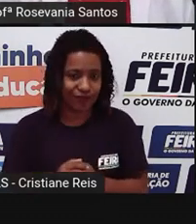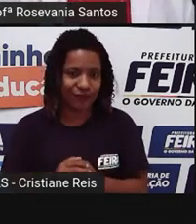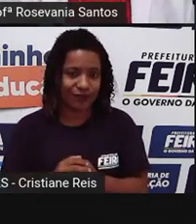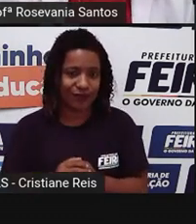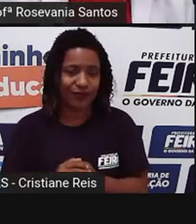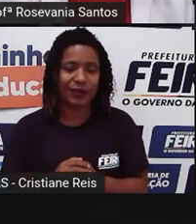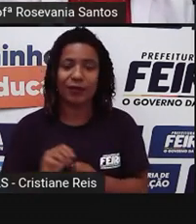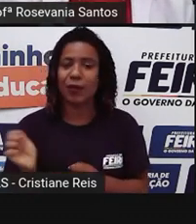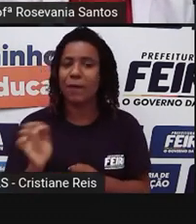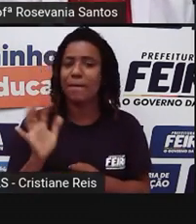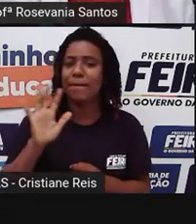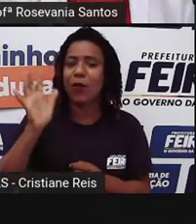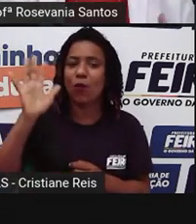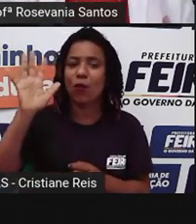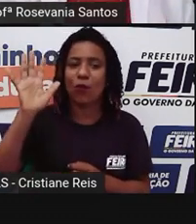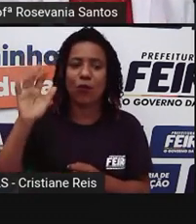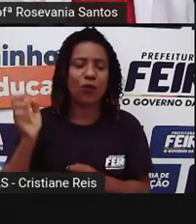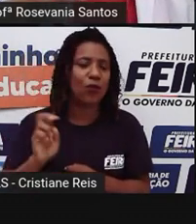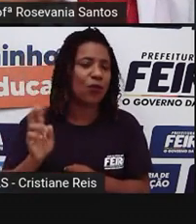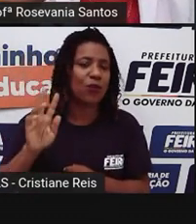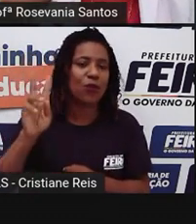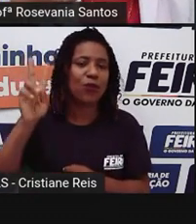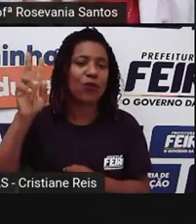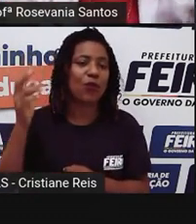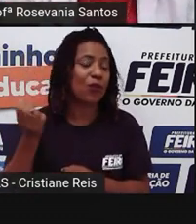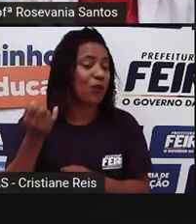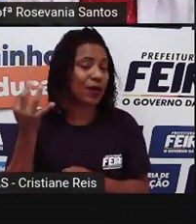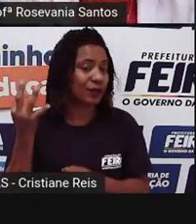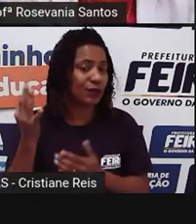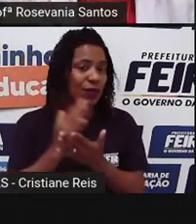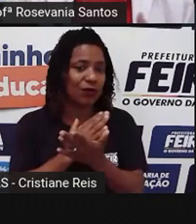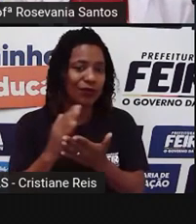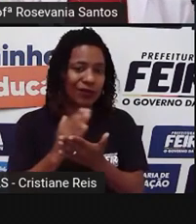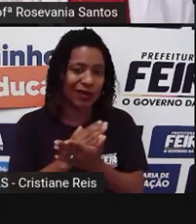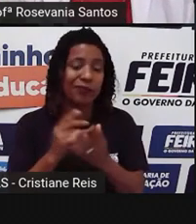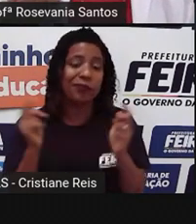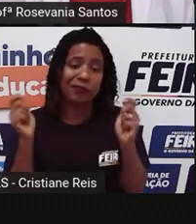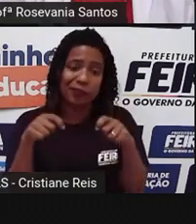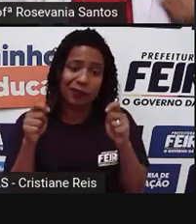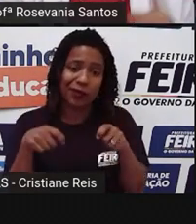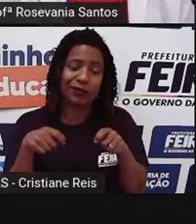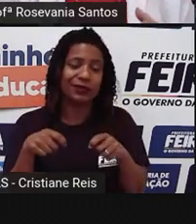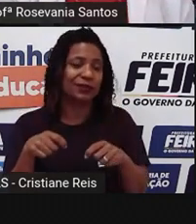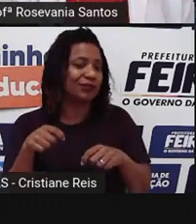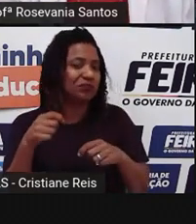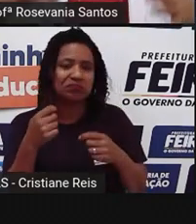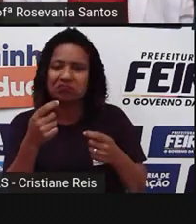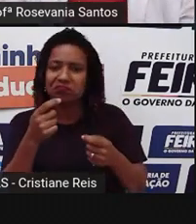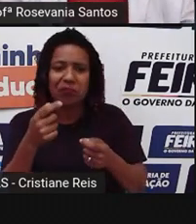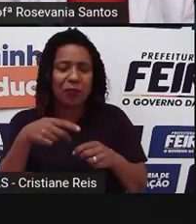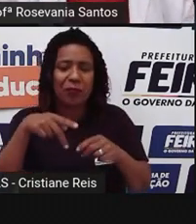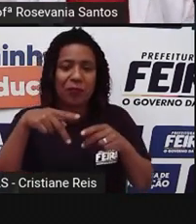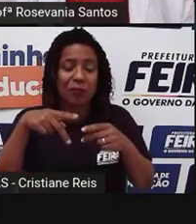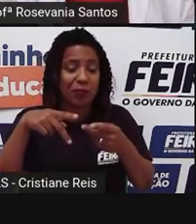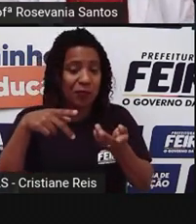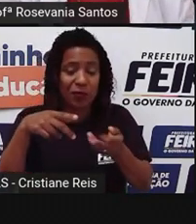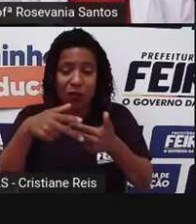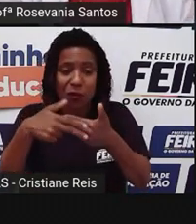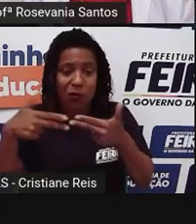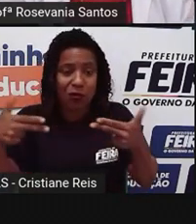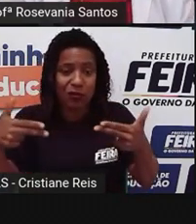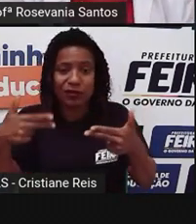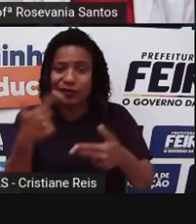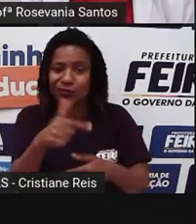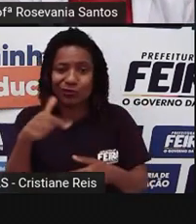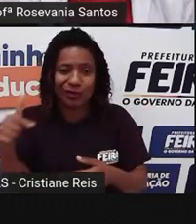do preço, porque em alguns lugares pode ter escassez desse produto e em outros podem ter, né? Vamos dizer assim, uma